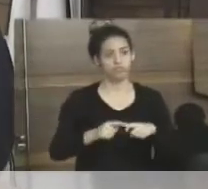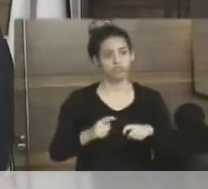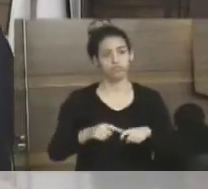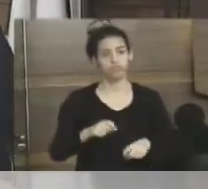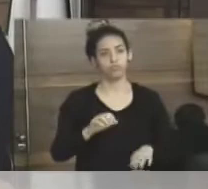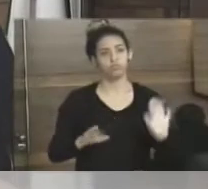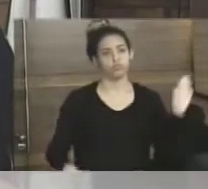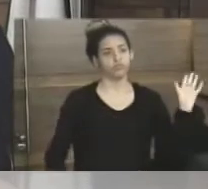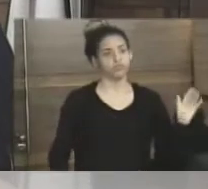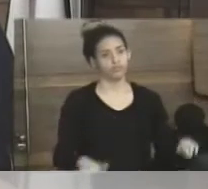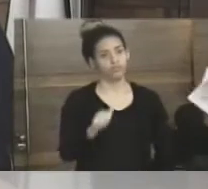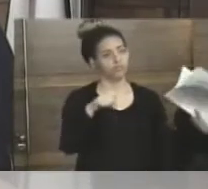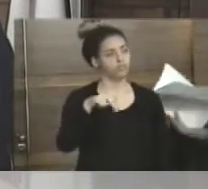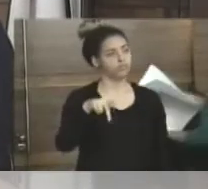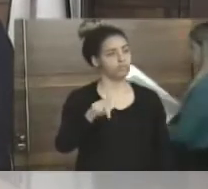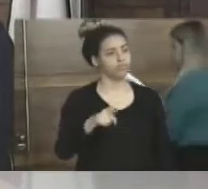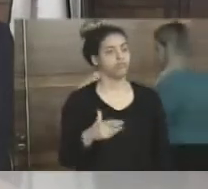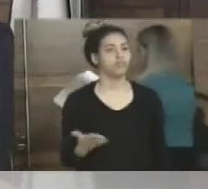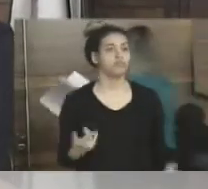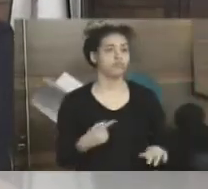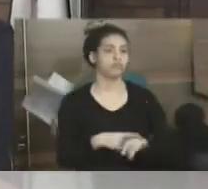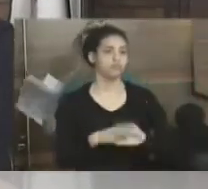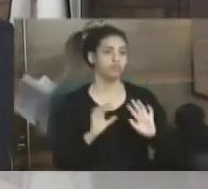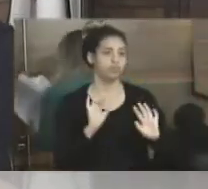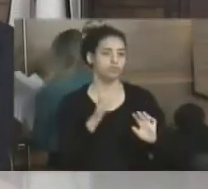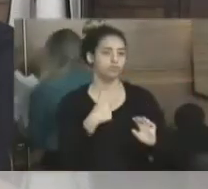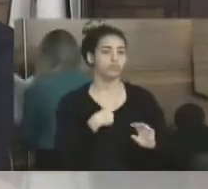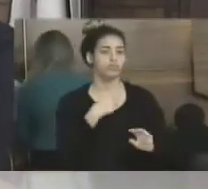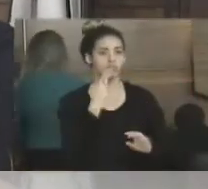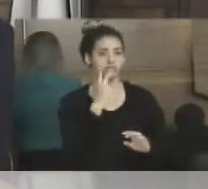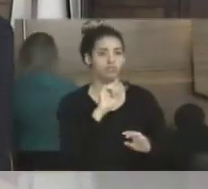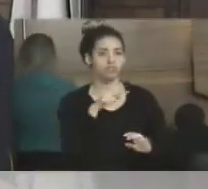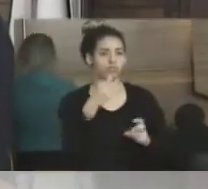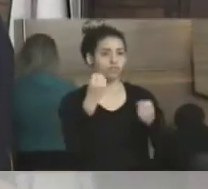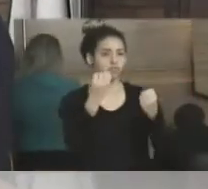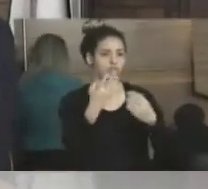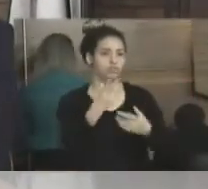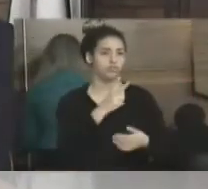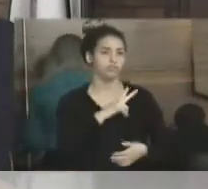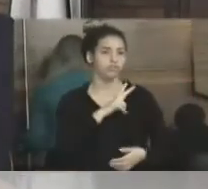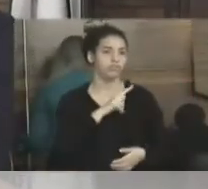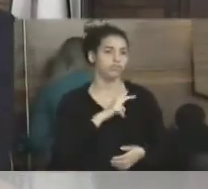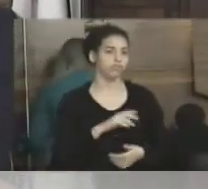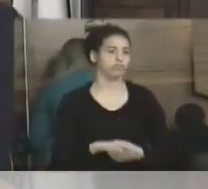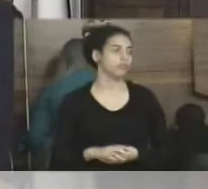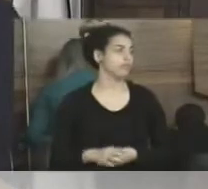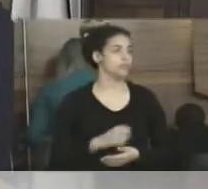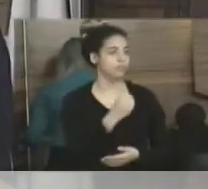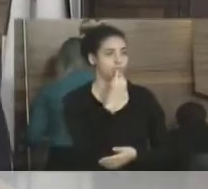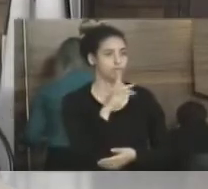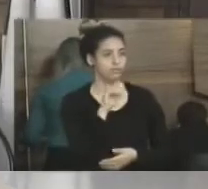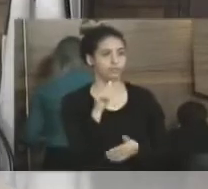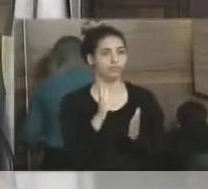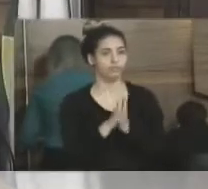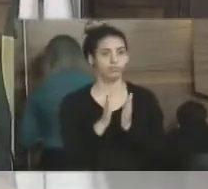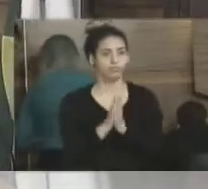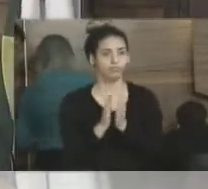da Praia do Anil. No momento é só, eu volto para dar a explicação pessoal. Muito bom dia.